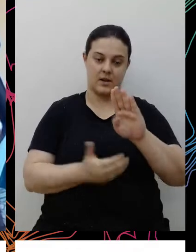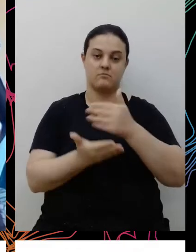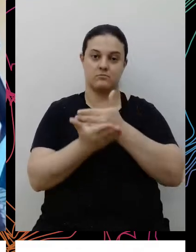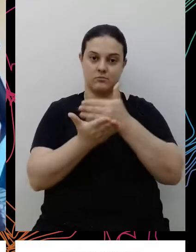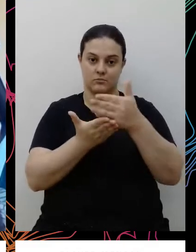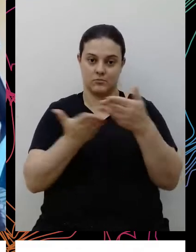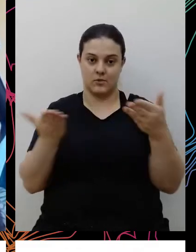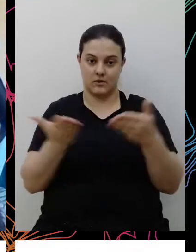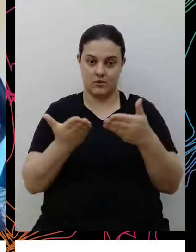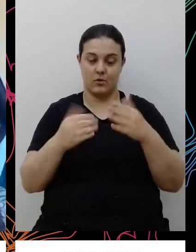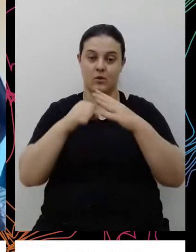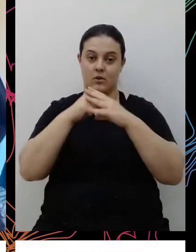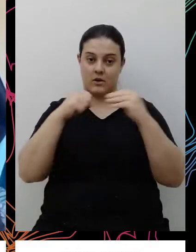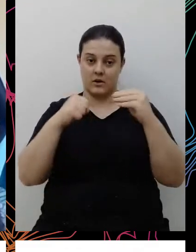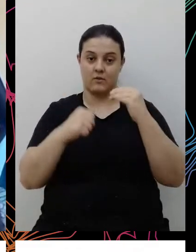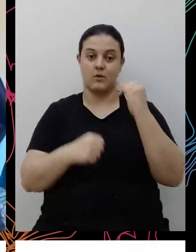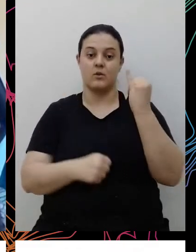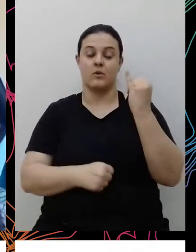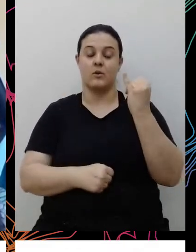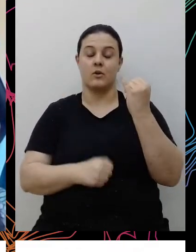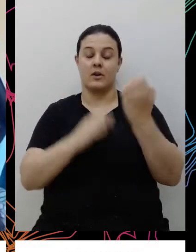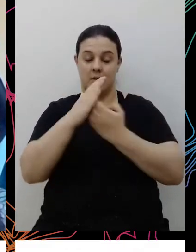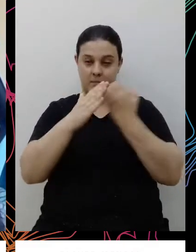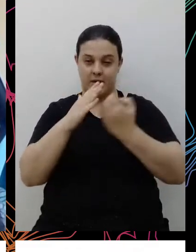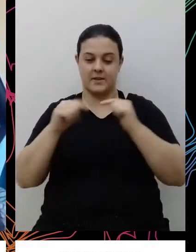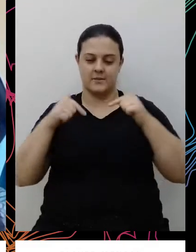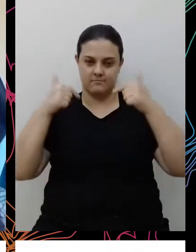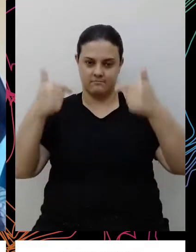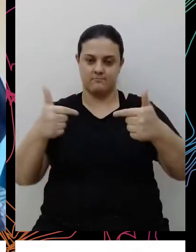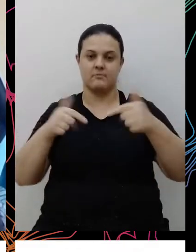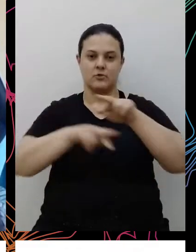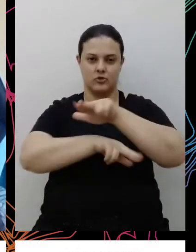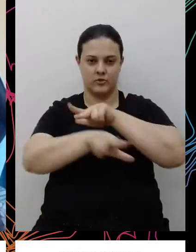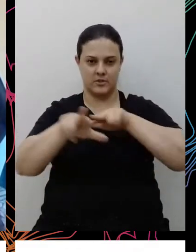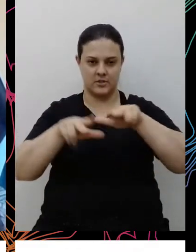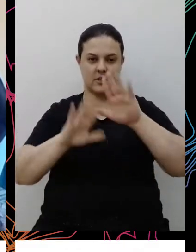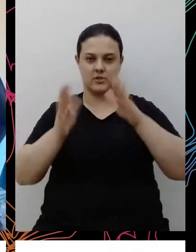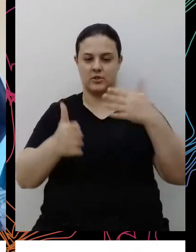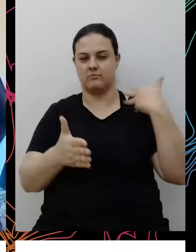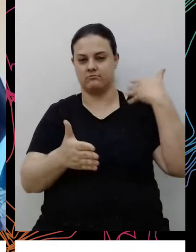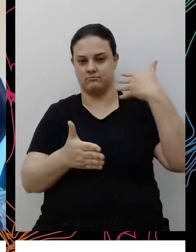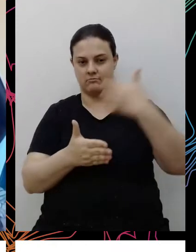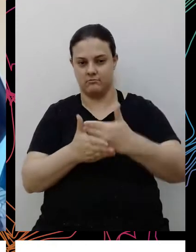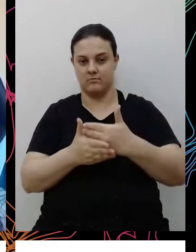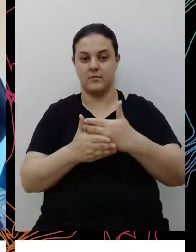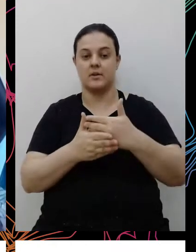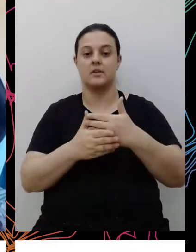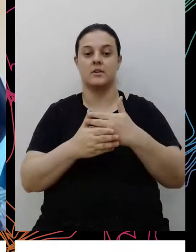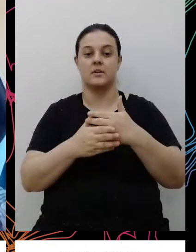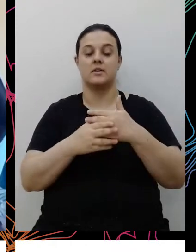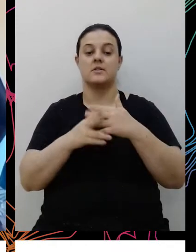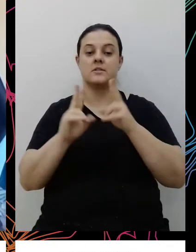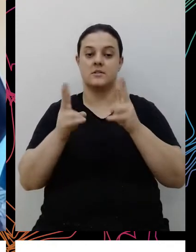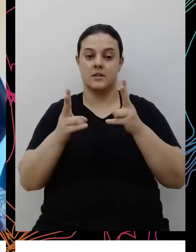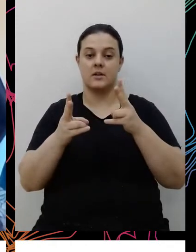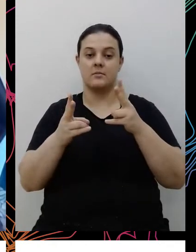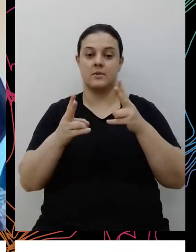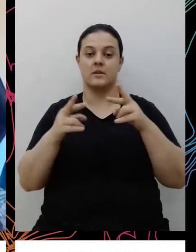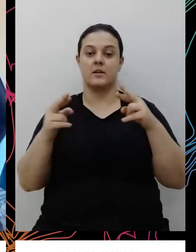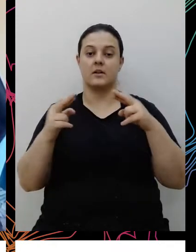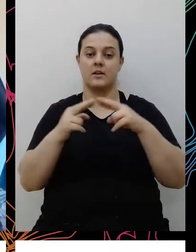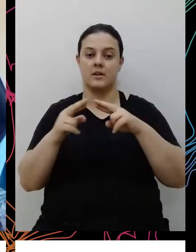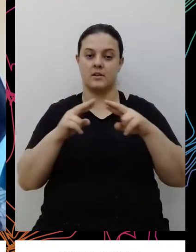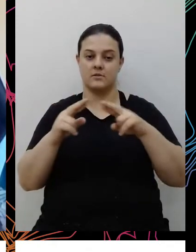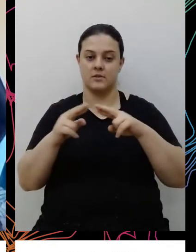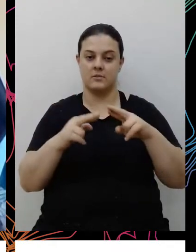O Carrefour é uma empresa que se engaja nas pautas de diversidade já há bastante tempo, tem uma relação bem próxima com o Instituto Etos dos Anos